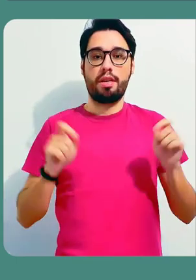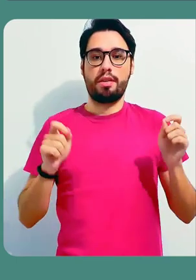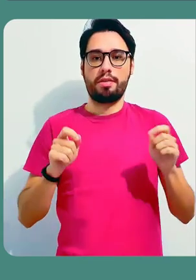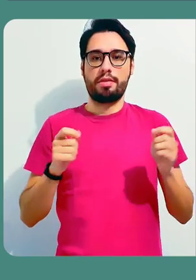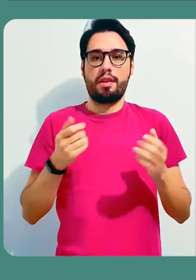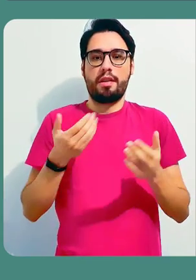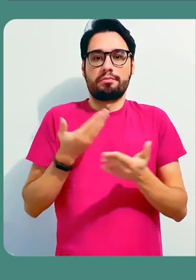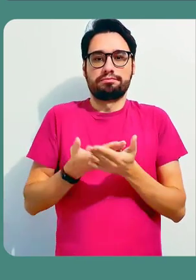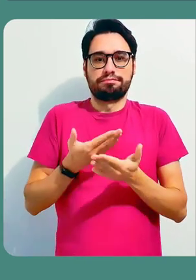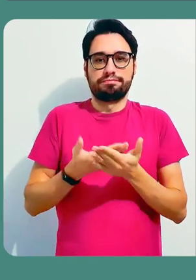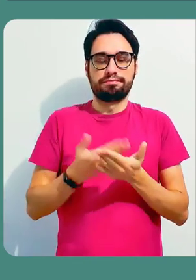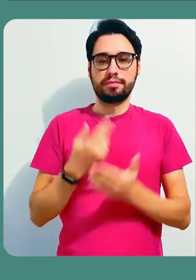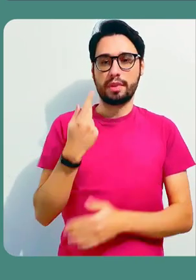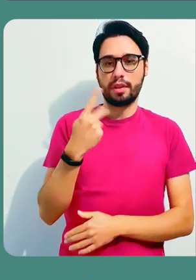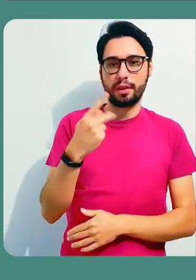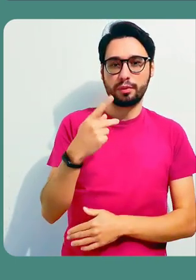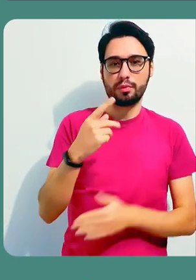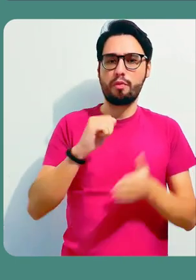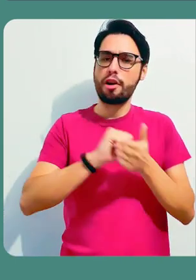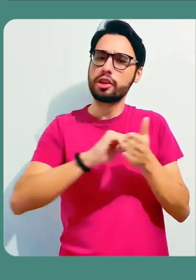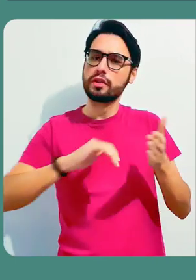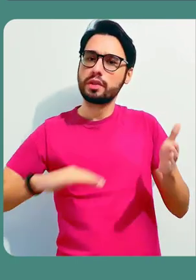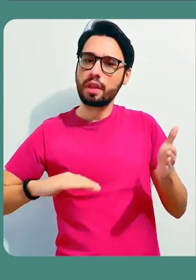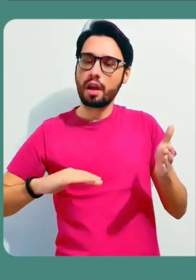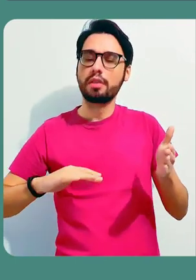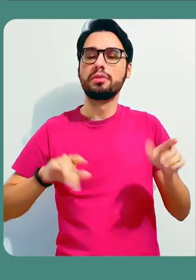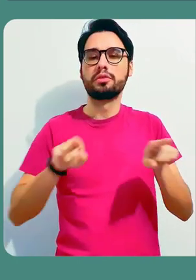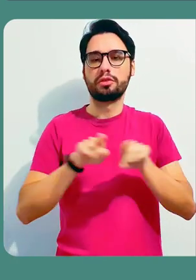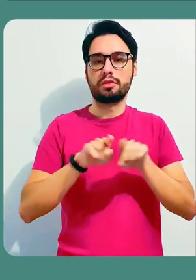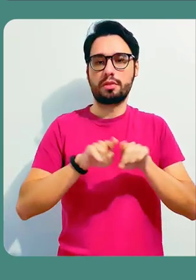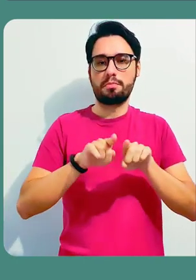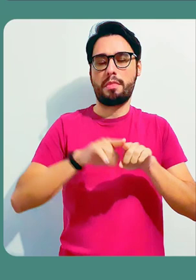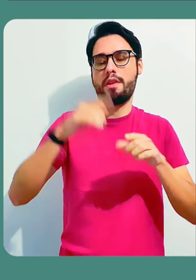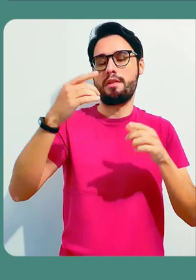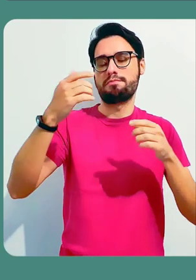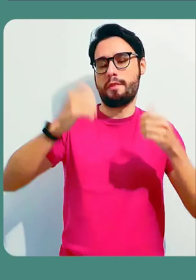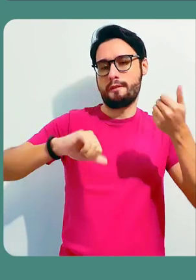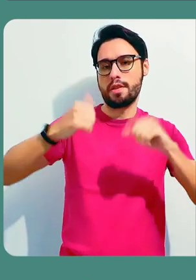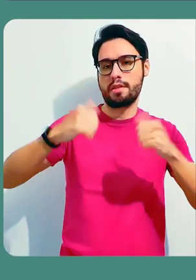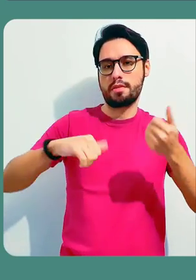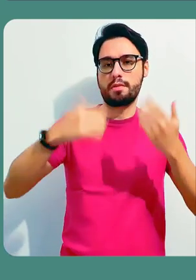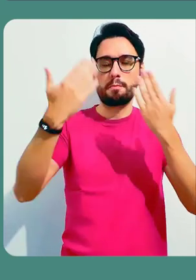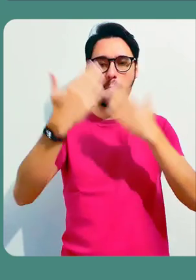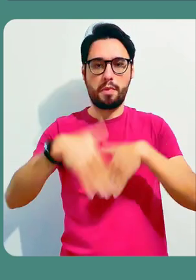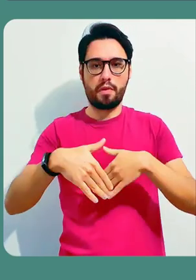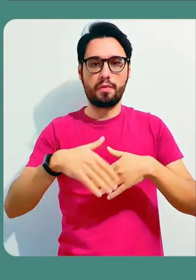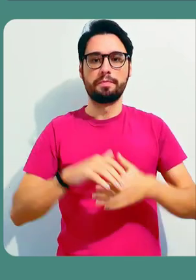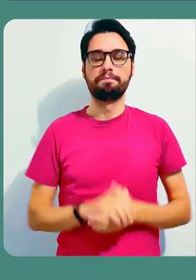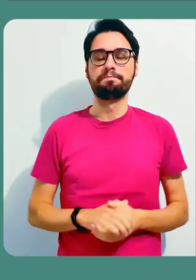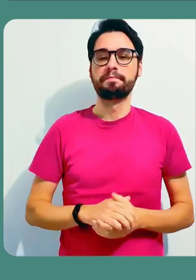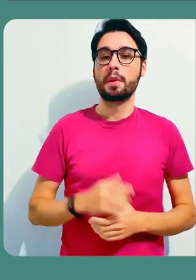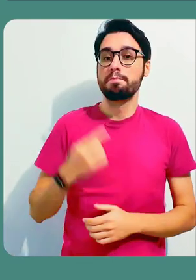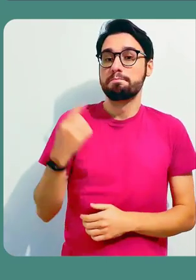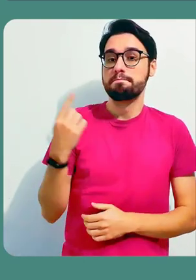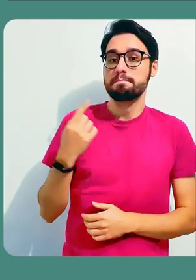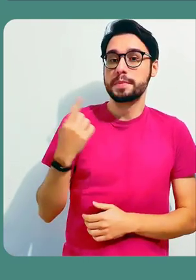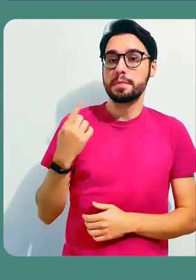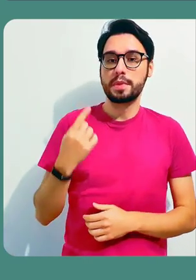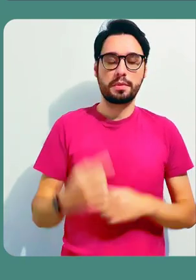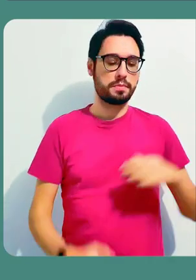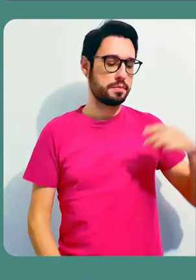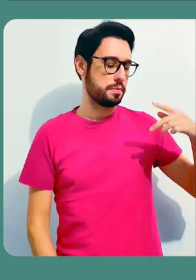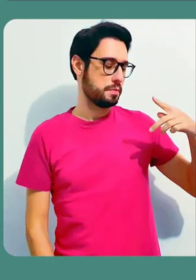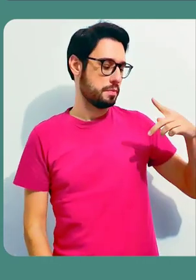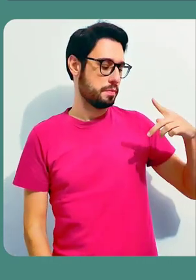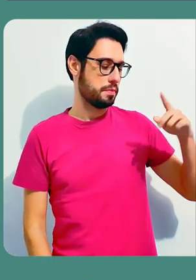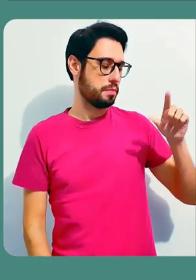ser utilizadas nas suas aulas, tanto para atividades formativas quanto para avaliações somativas. A primeira delas